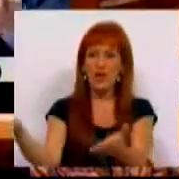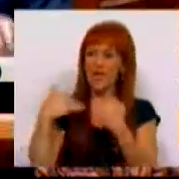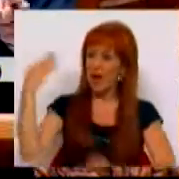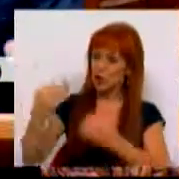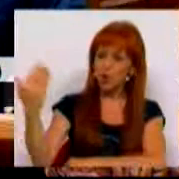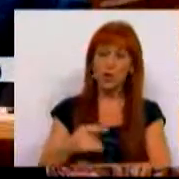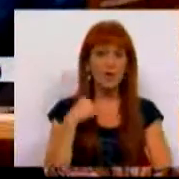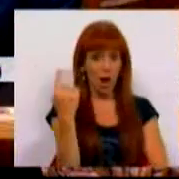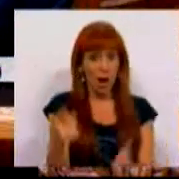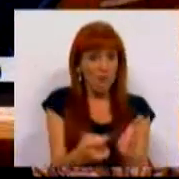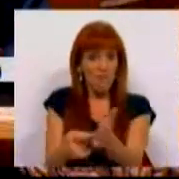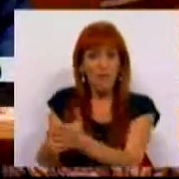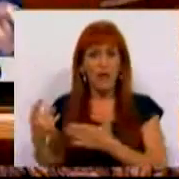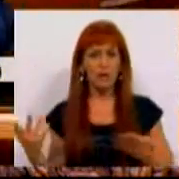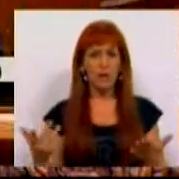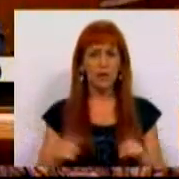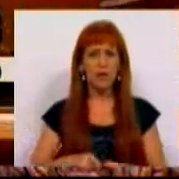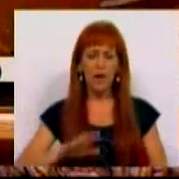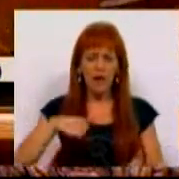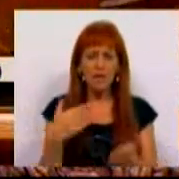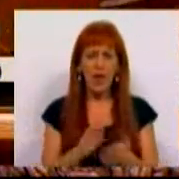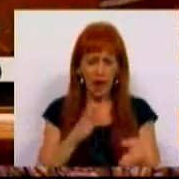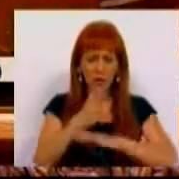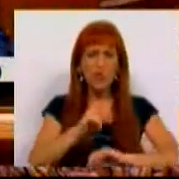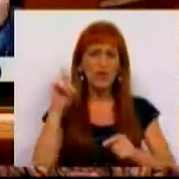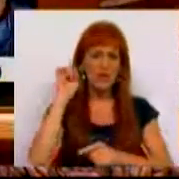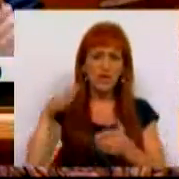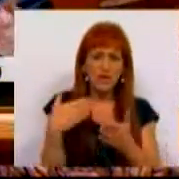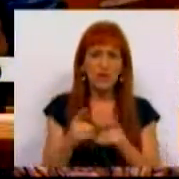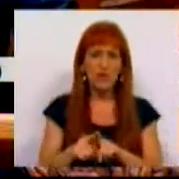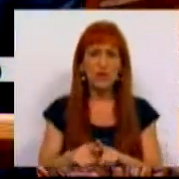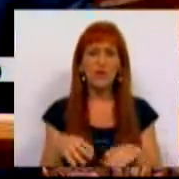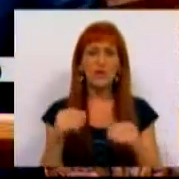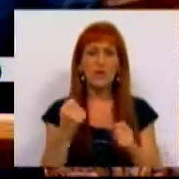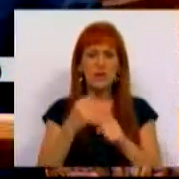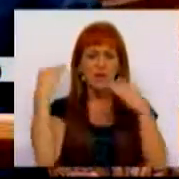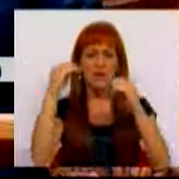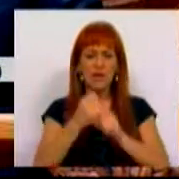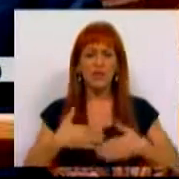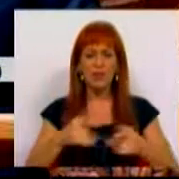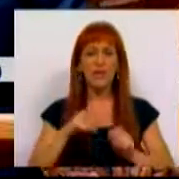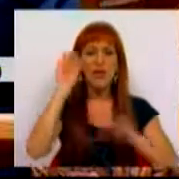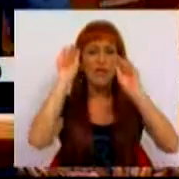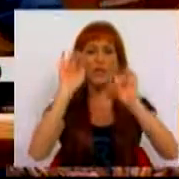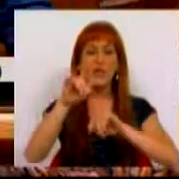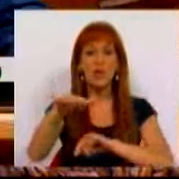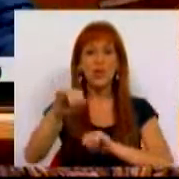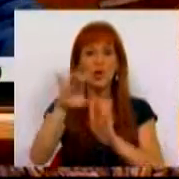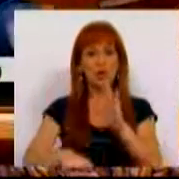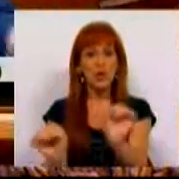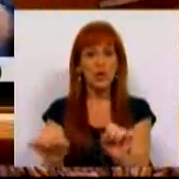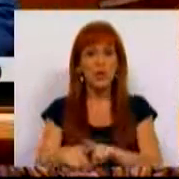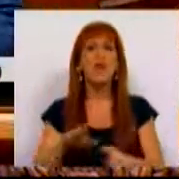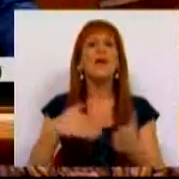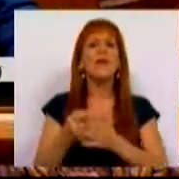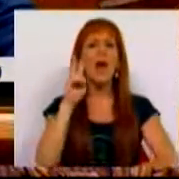justiça onde ela tem faltado. Implica continuar a valorizar o ensino profissional e a formação daqueles que estão em situação de precariedade.